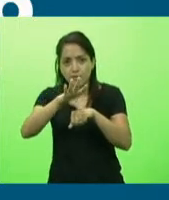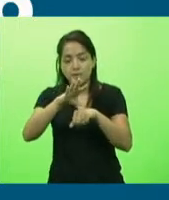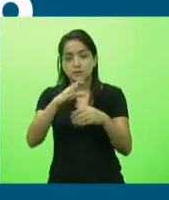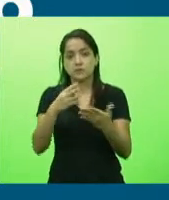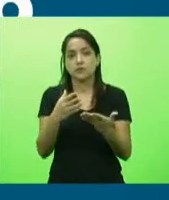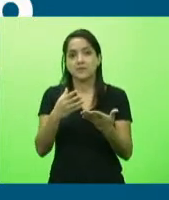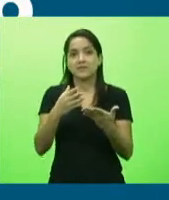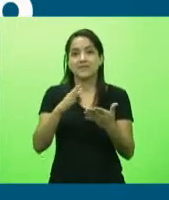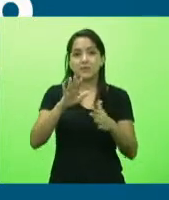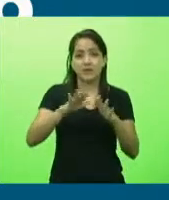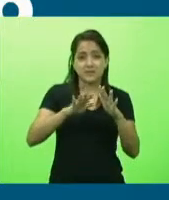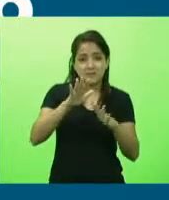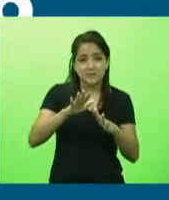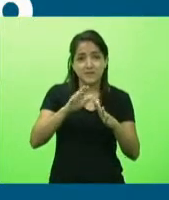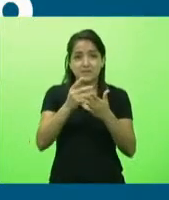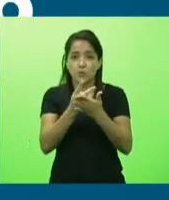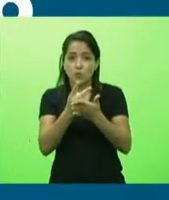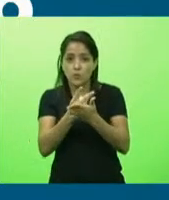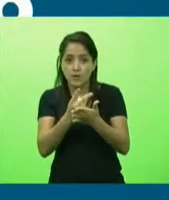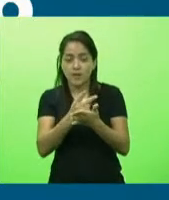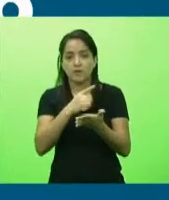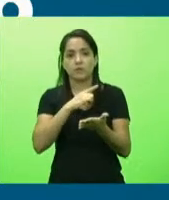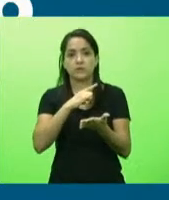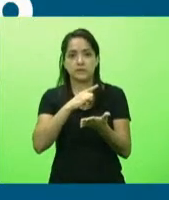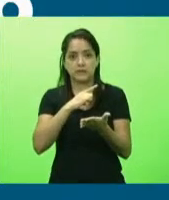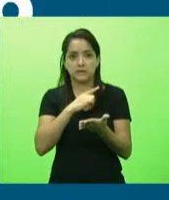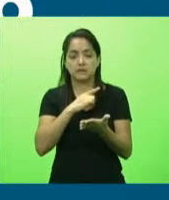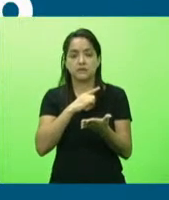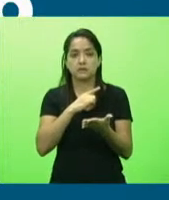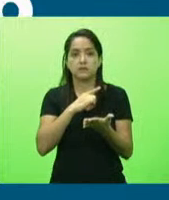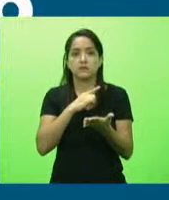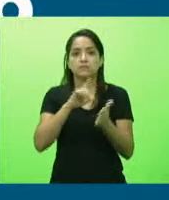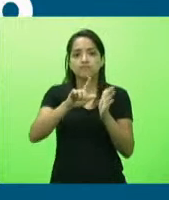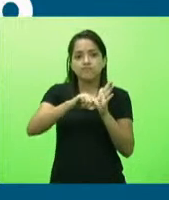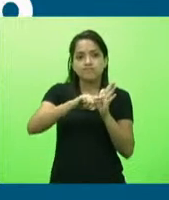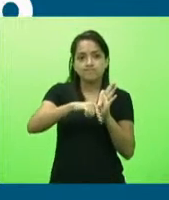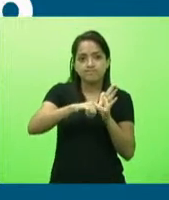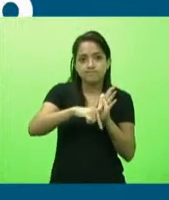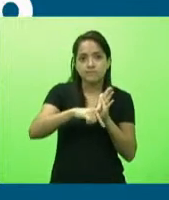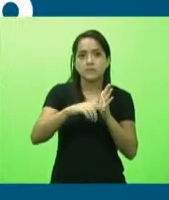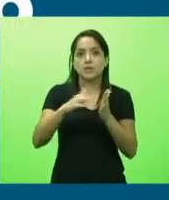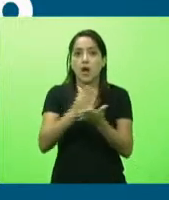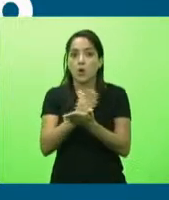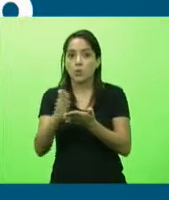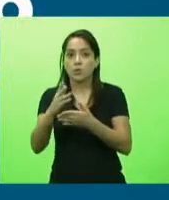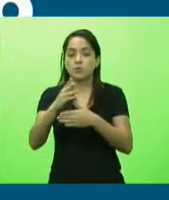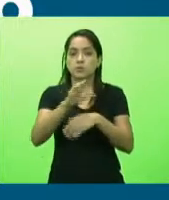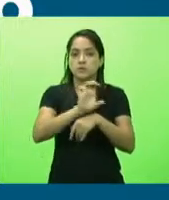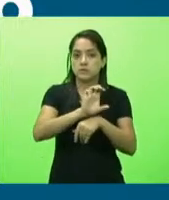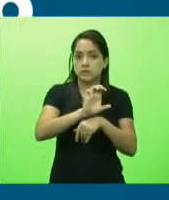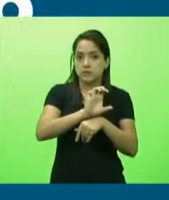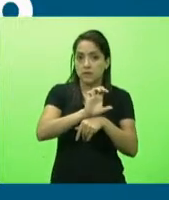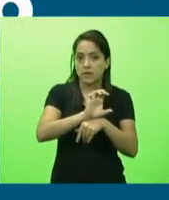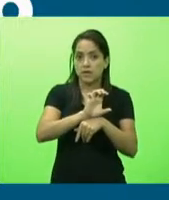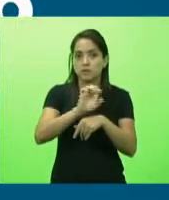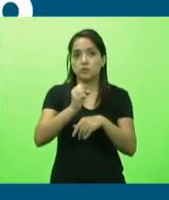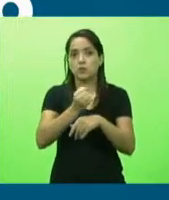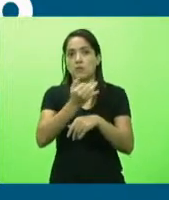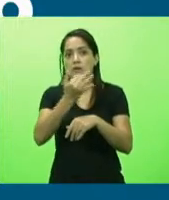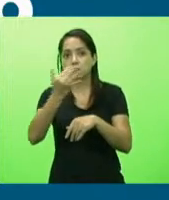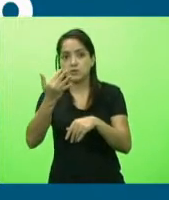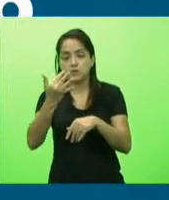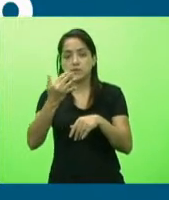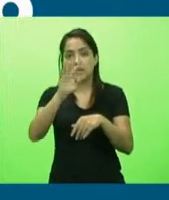distorções aparecem como as dificuldades de alguma de alguns estados ou o quantitativo e algumas